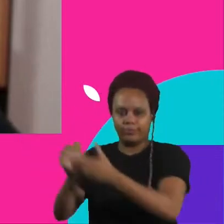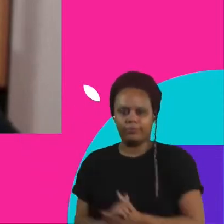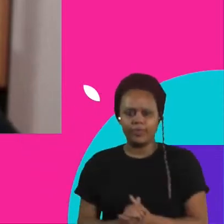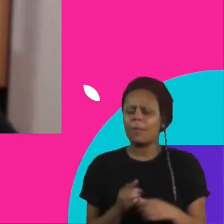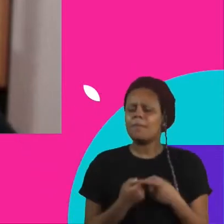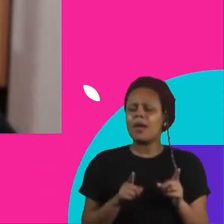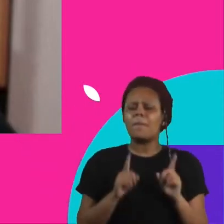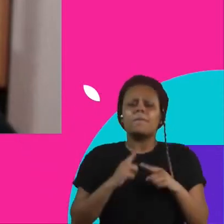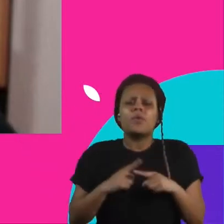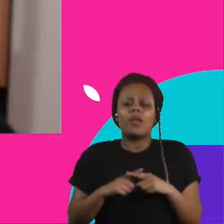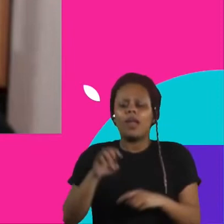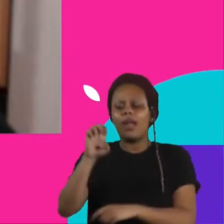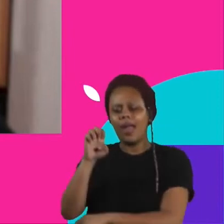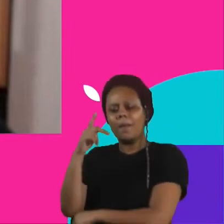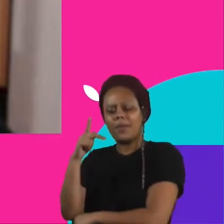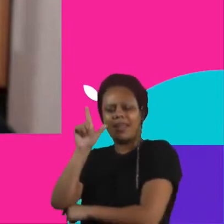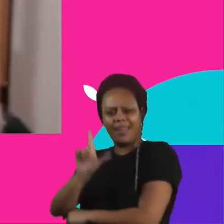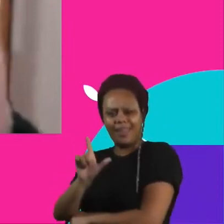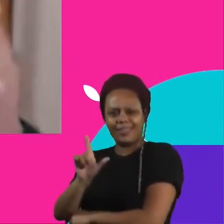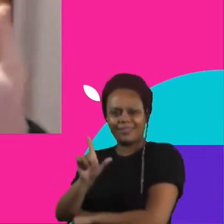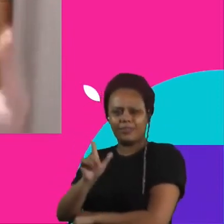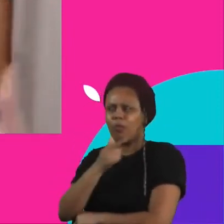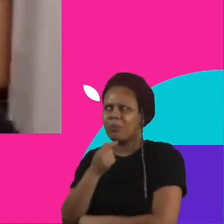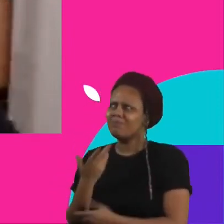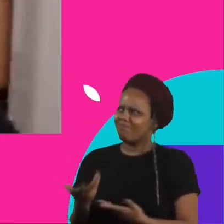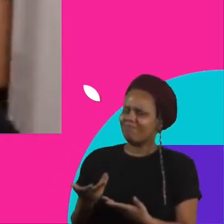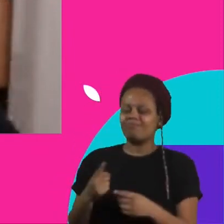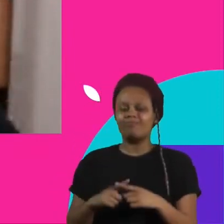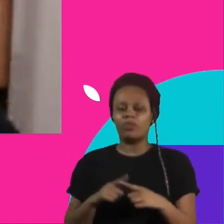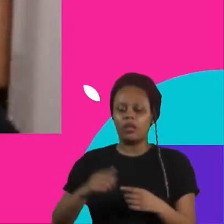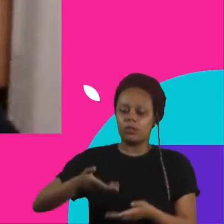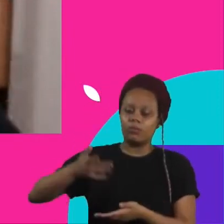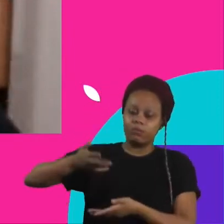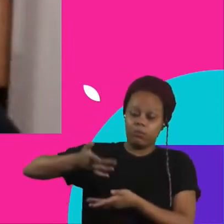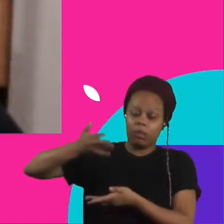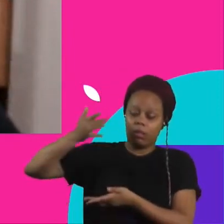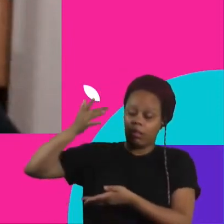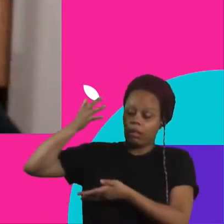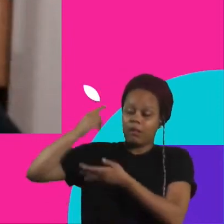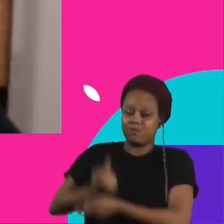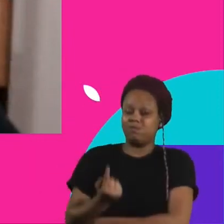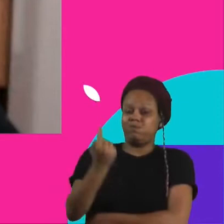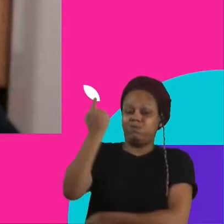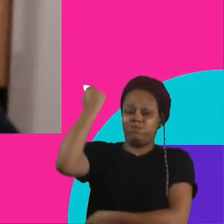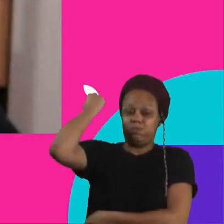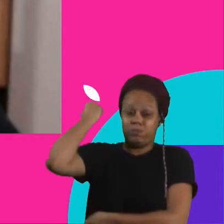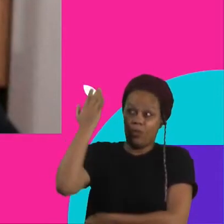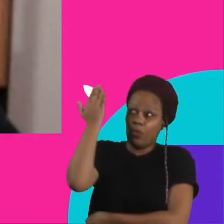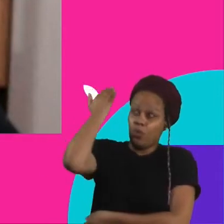ETL? Porque ele estava lá desde que as fichas eram feitas em papel, fazendo esse processo